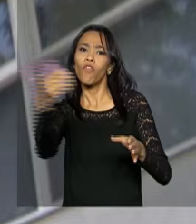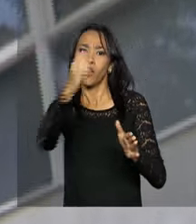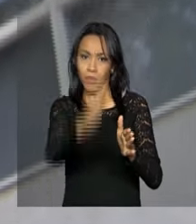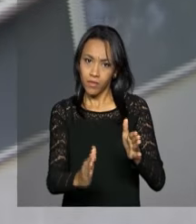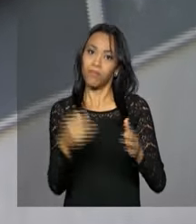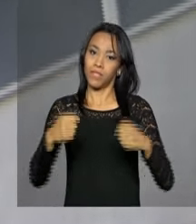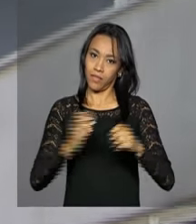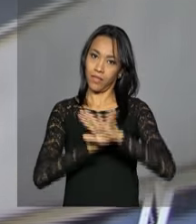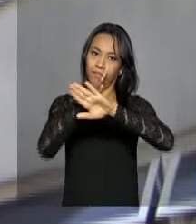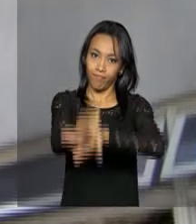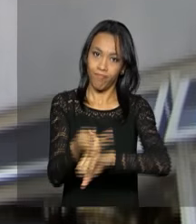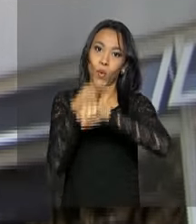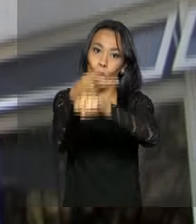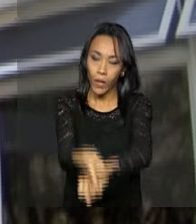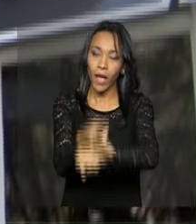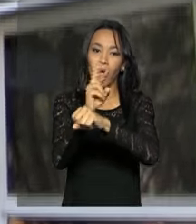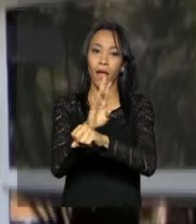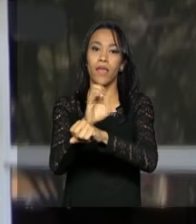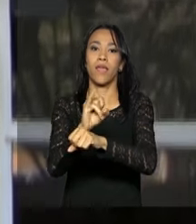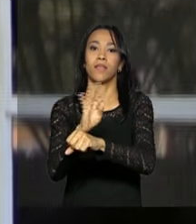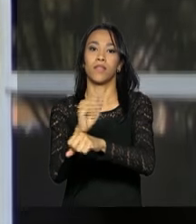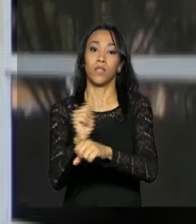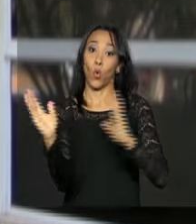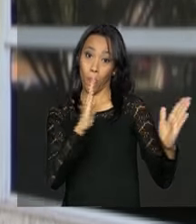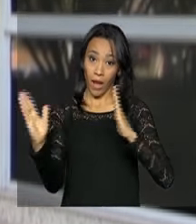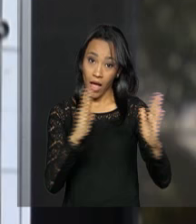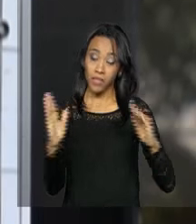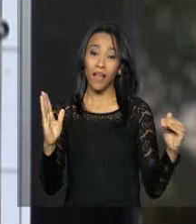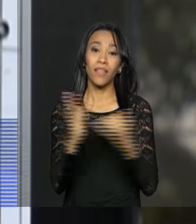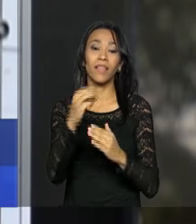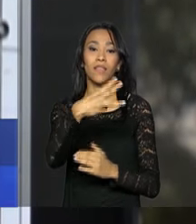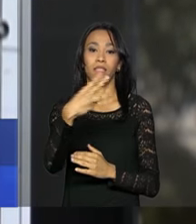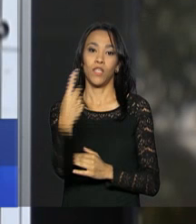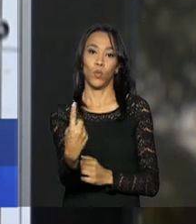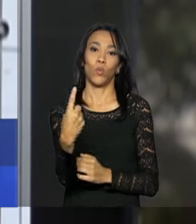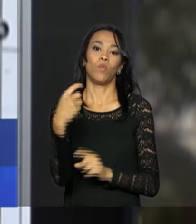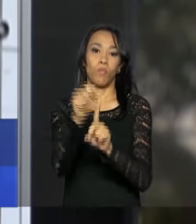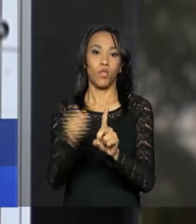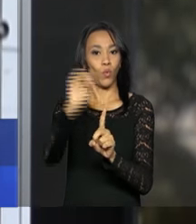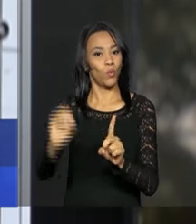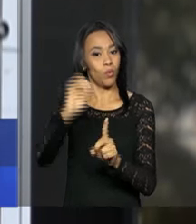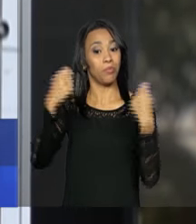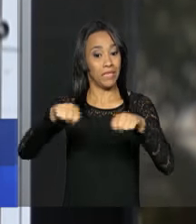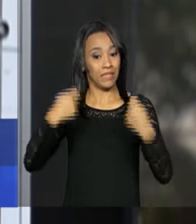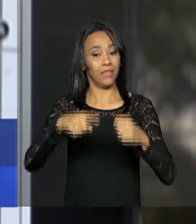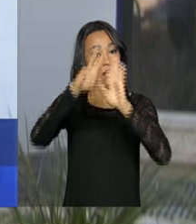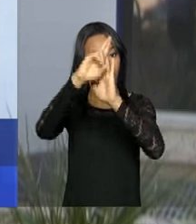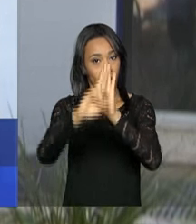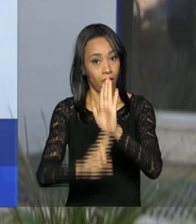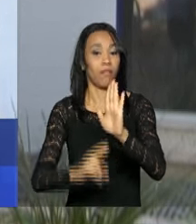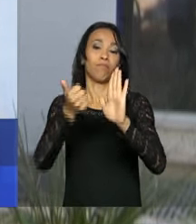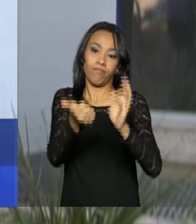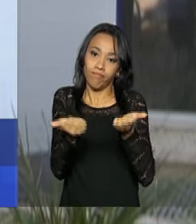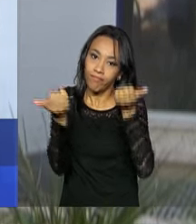O prazo para aderir ao programa vai até 31 de outubro. A declaração de regularização cambial e tributária